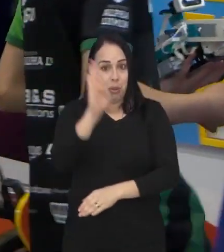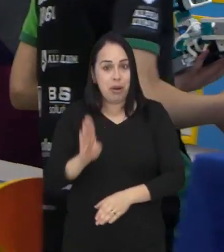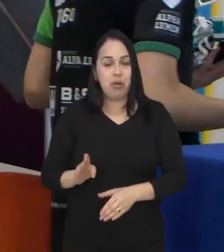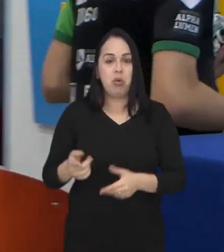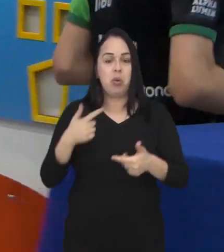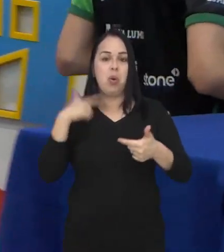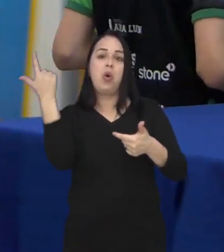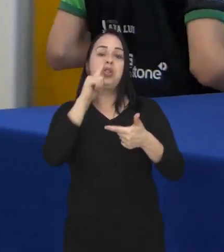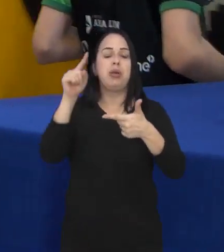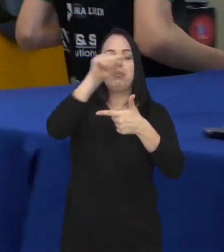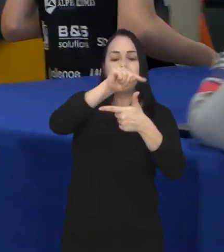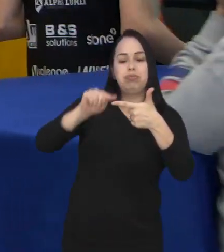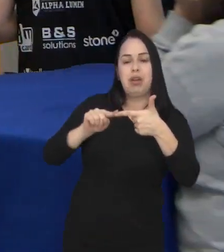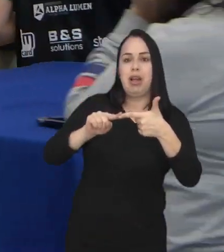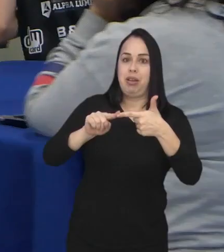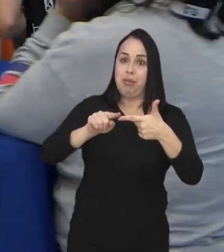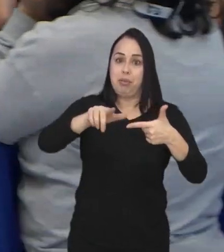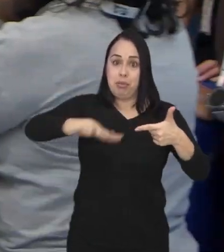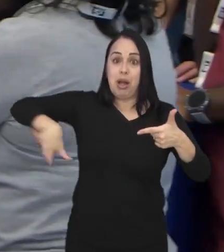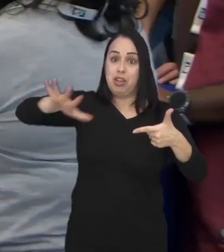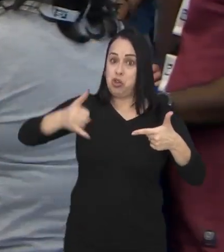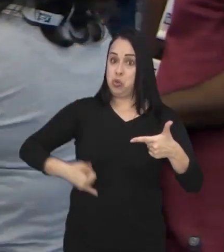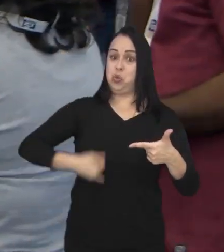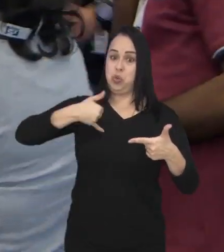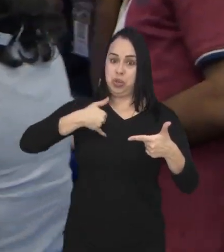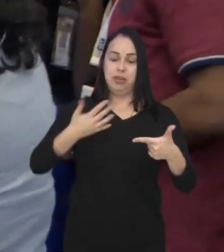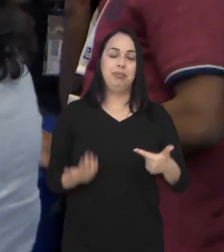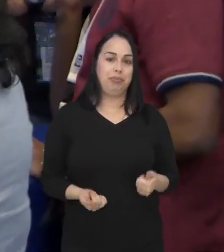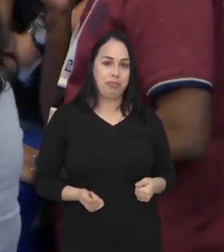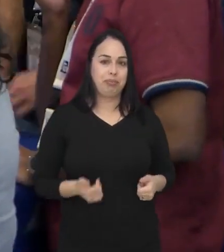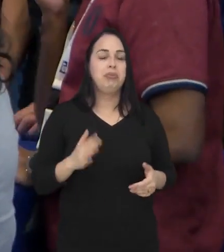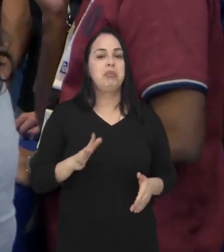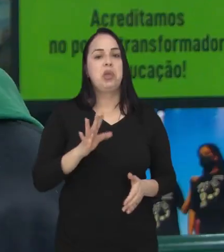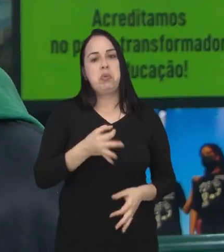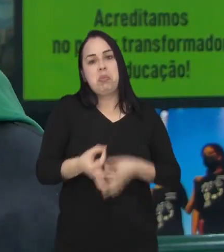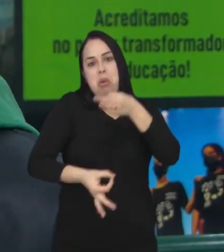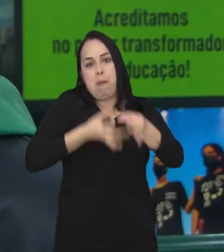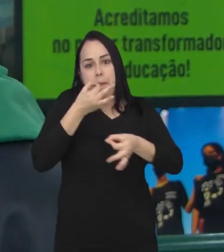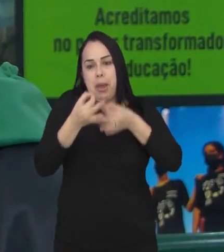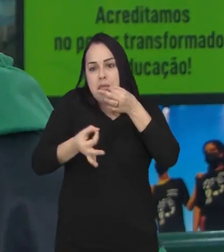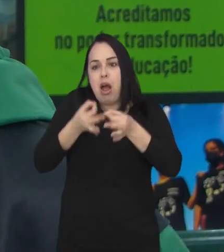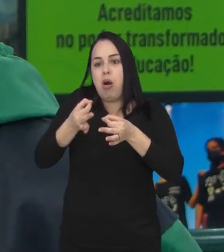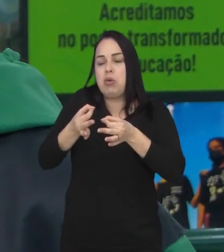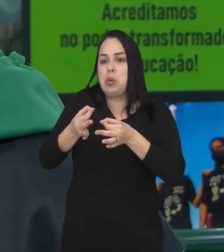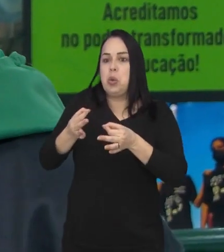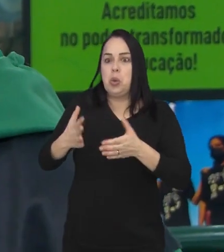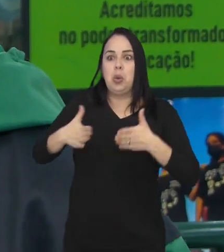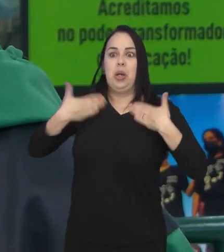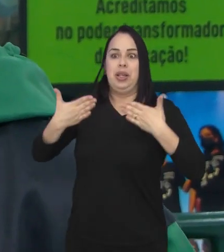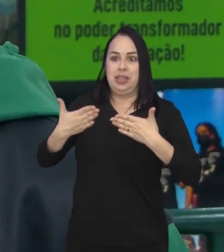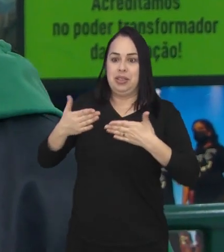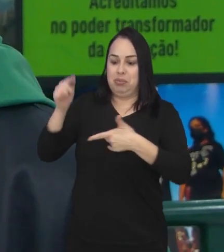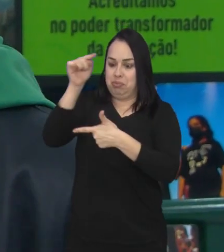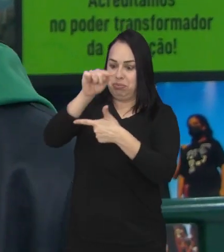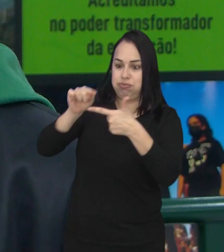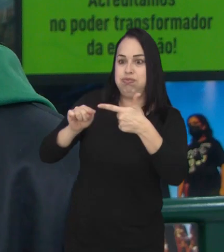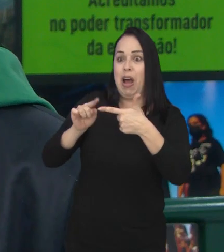surpreendeu. Conseguiu a segunda colocação. Motivo de orgulho. Para todos eles. Eu achei que foi realmente um resultado